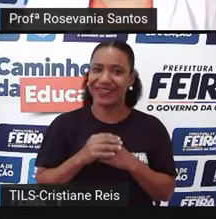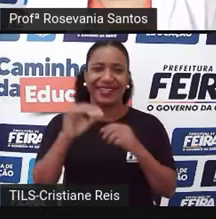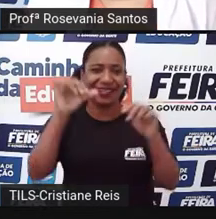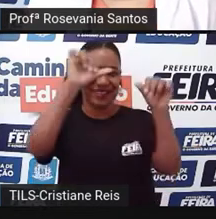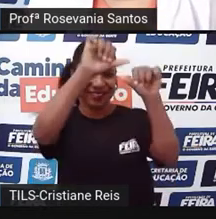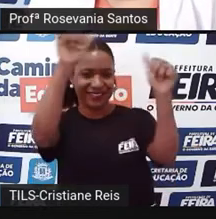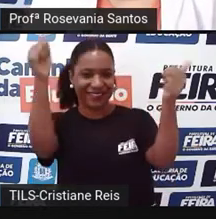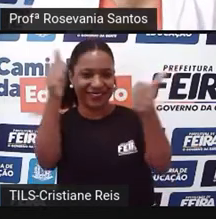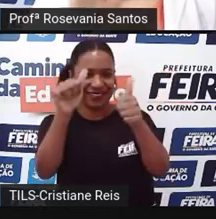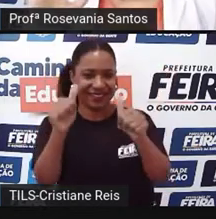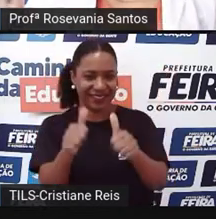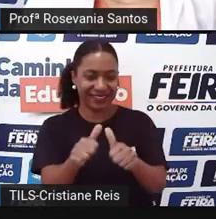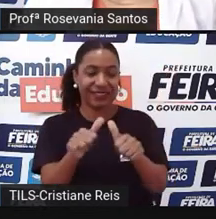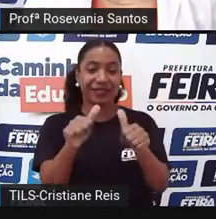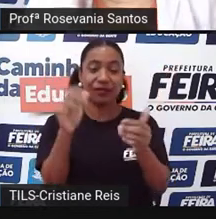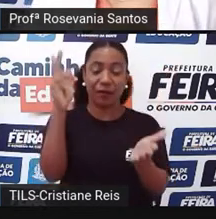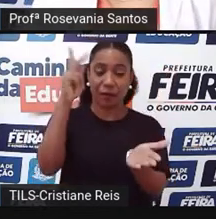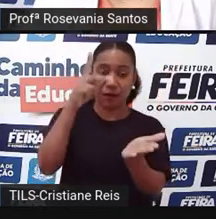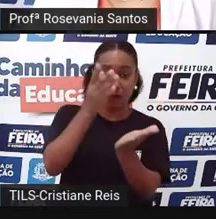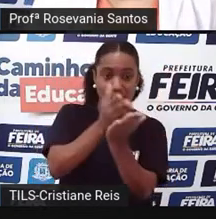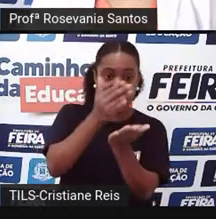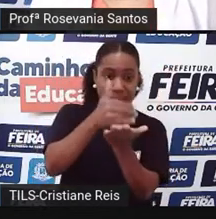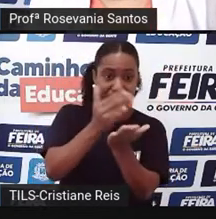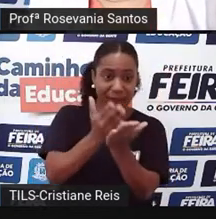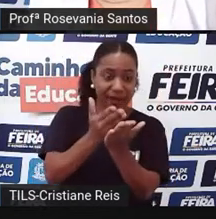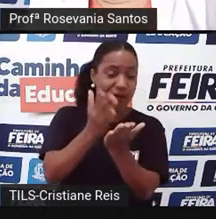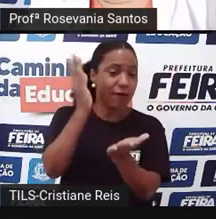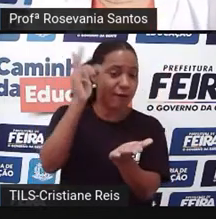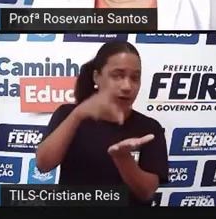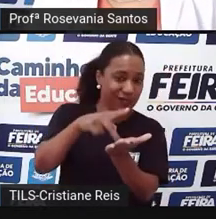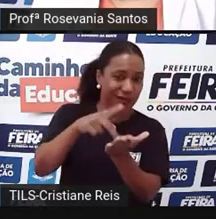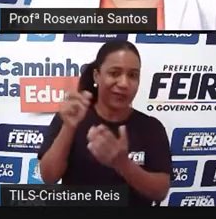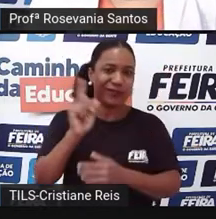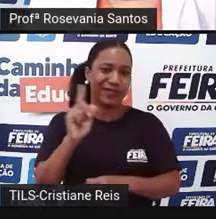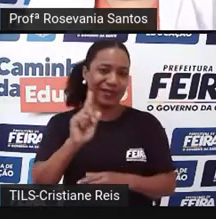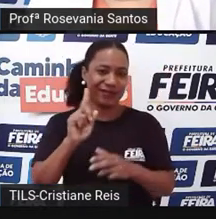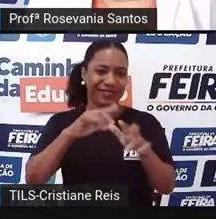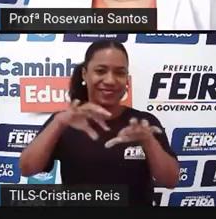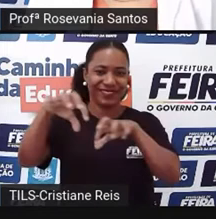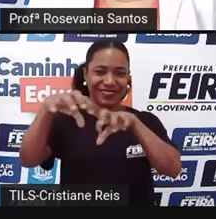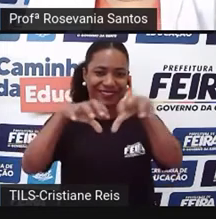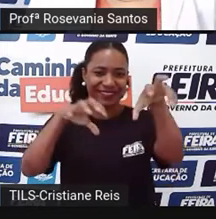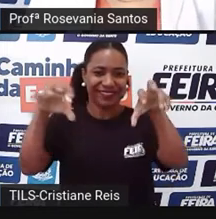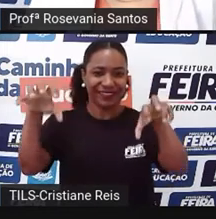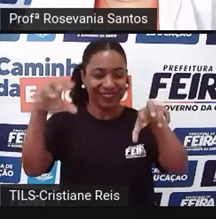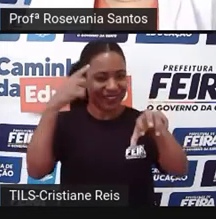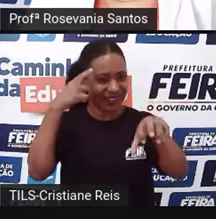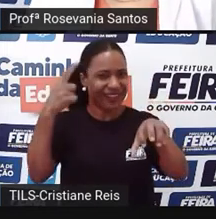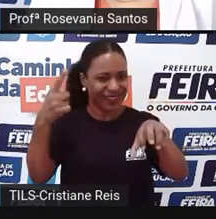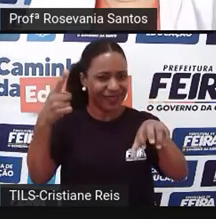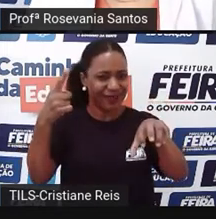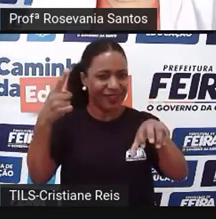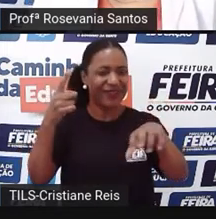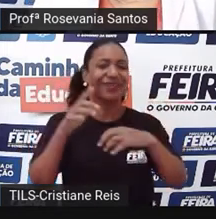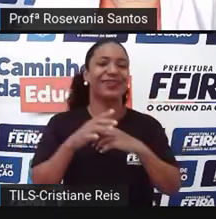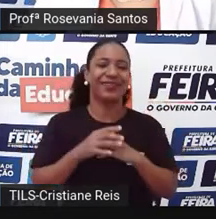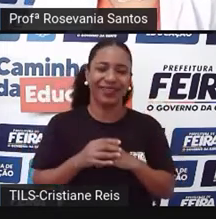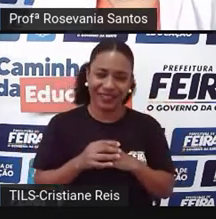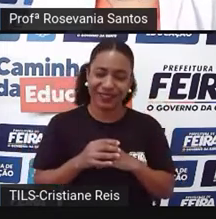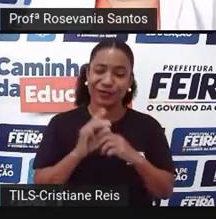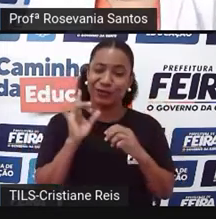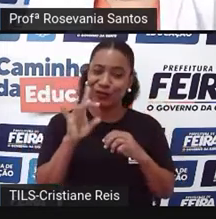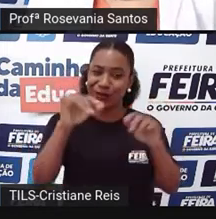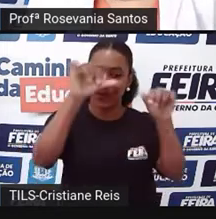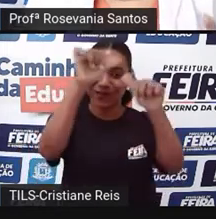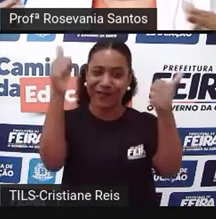né, do território brasileiro, que nós temos aquelas cinco regiões, que nós já estudamos, esse é o mapa daquela divisão, né, geoeconômica.